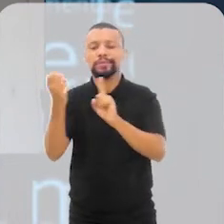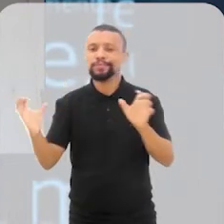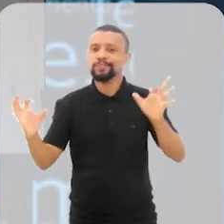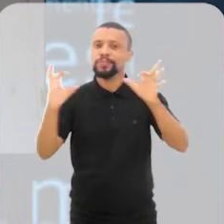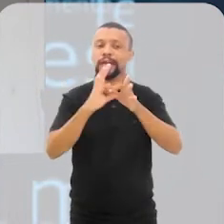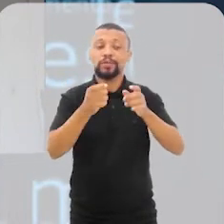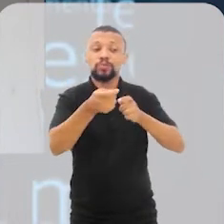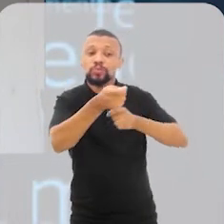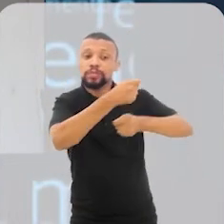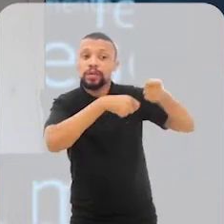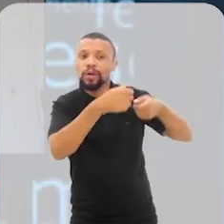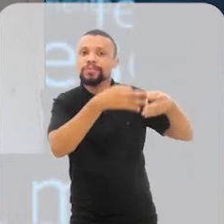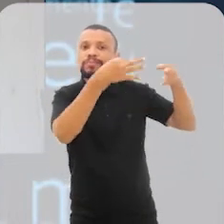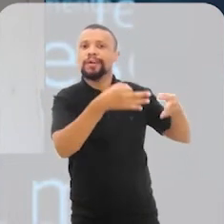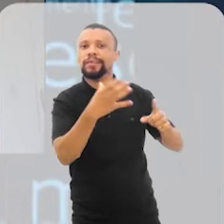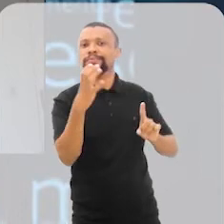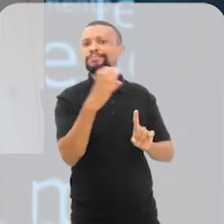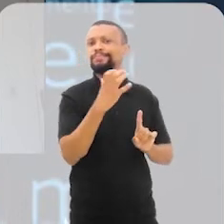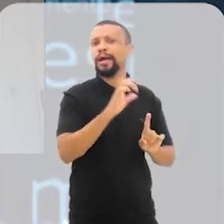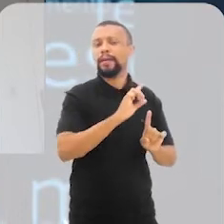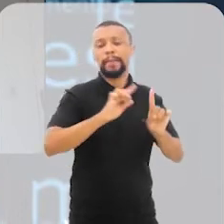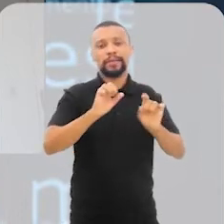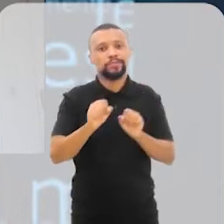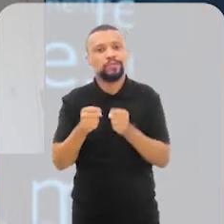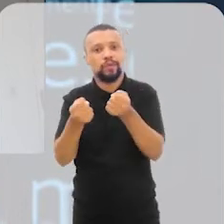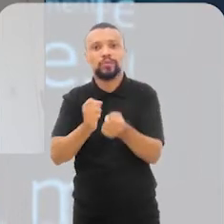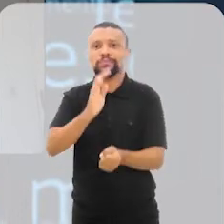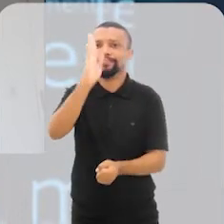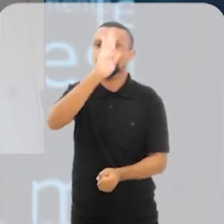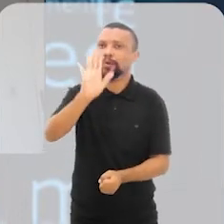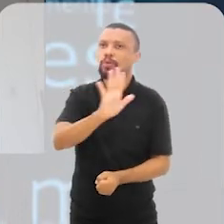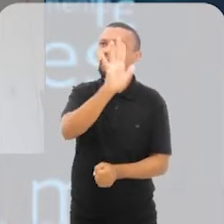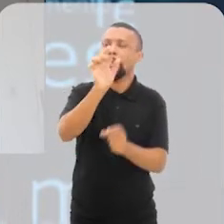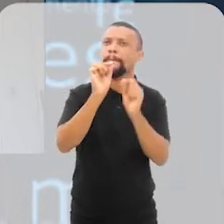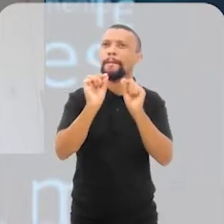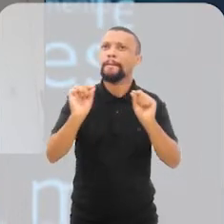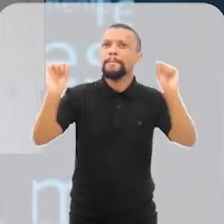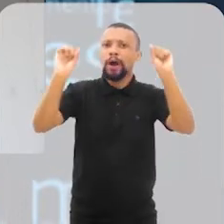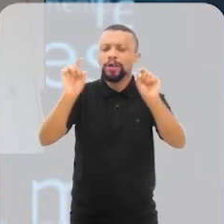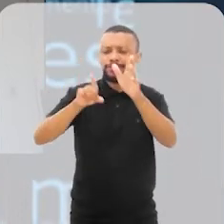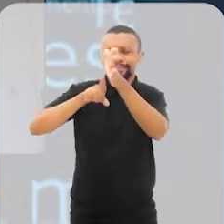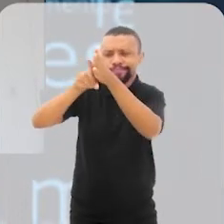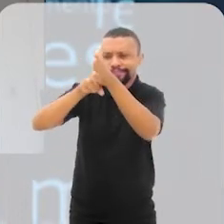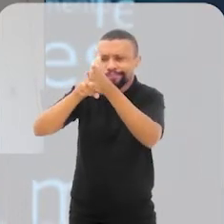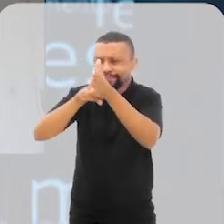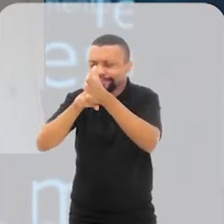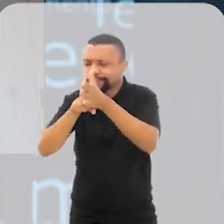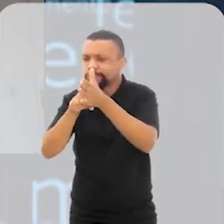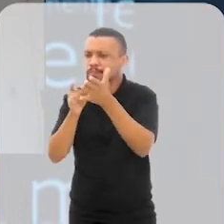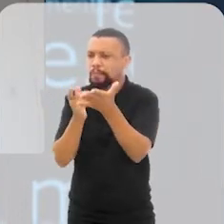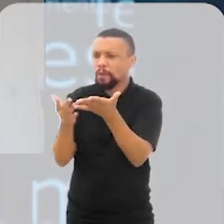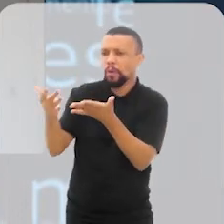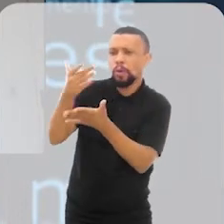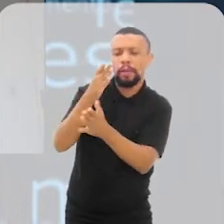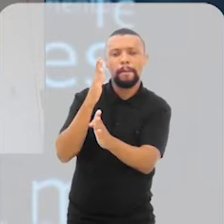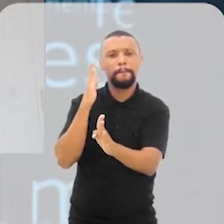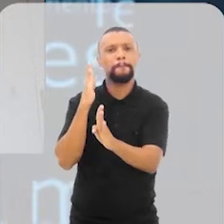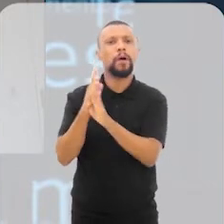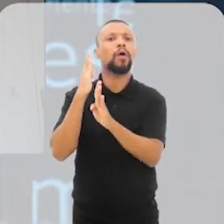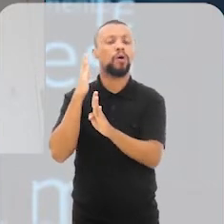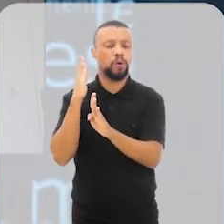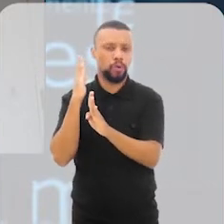do que são os negócios de impacto, mas existe todo esse esforço nacional de buscar identificar esses negócios, já que também para o próprio